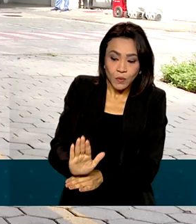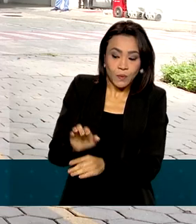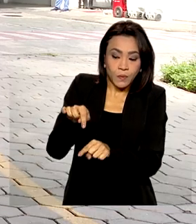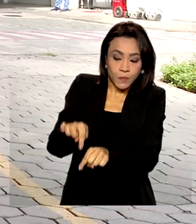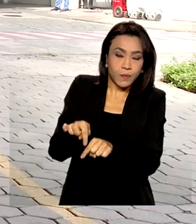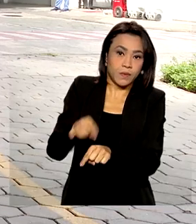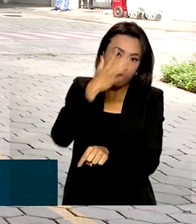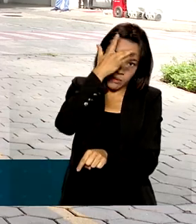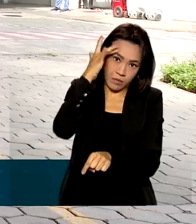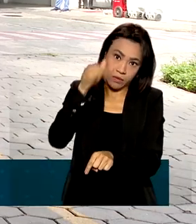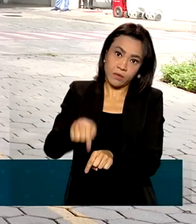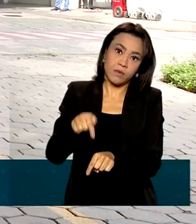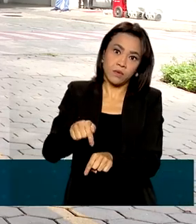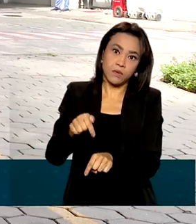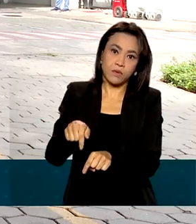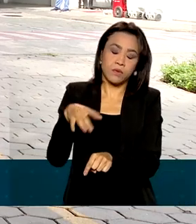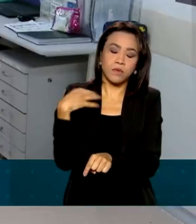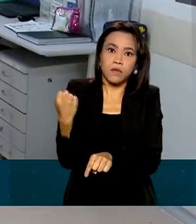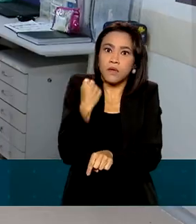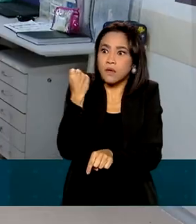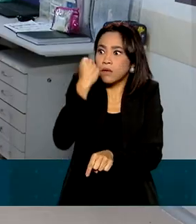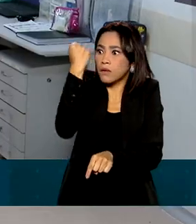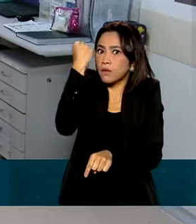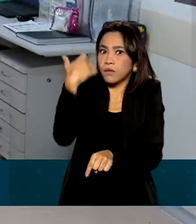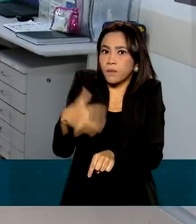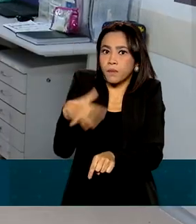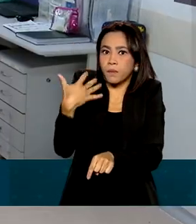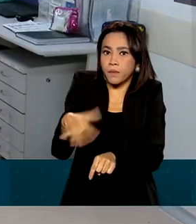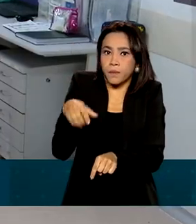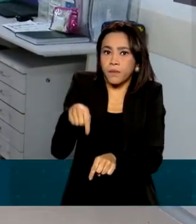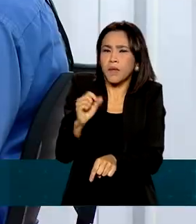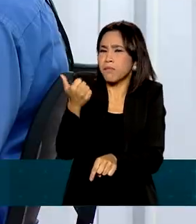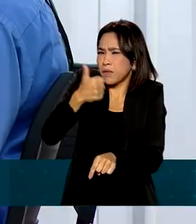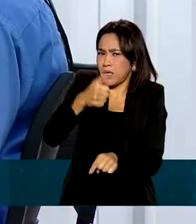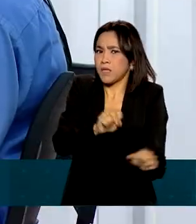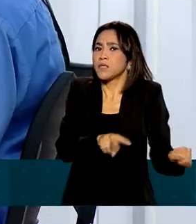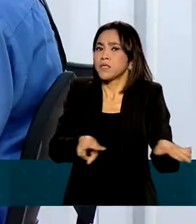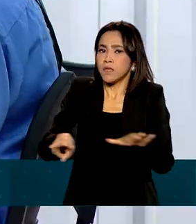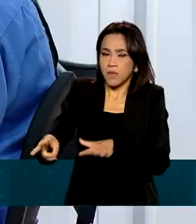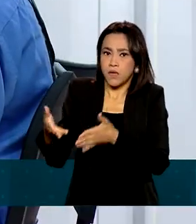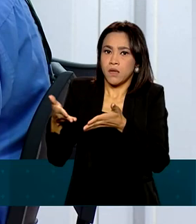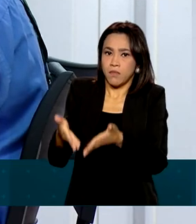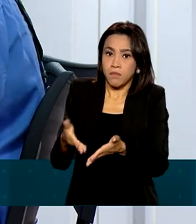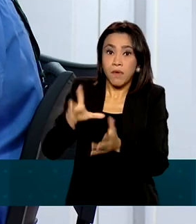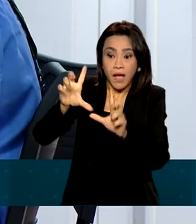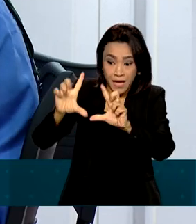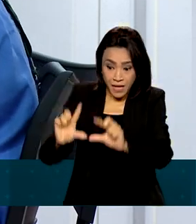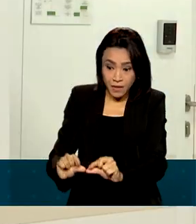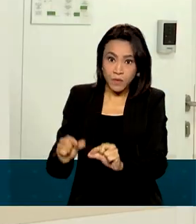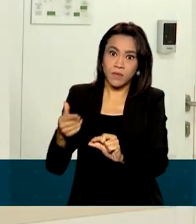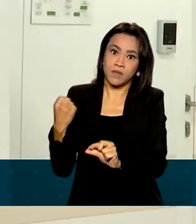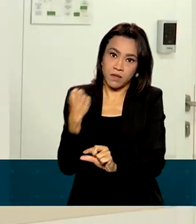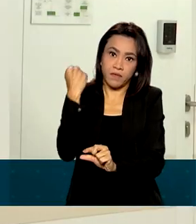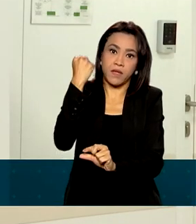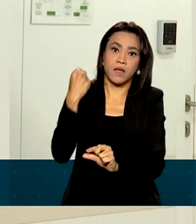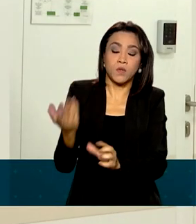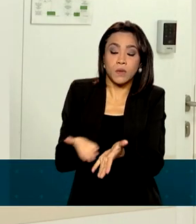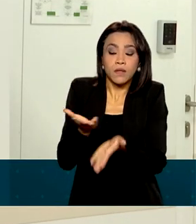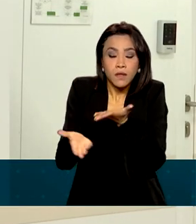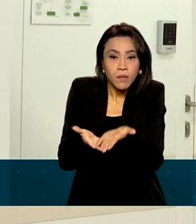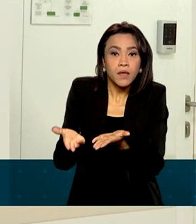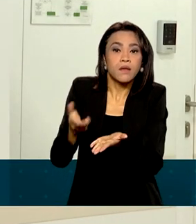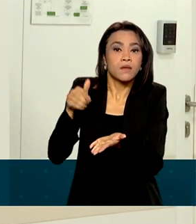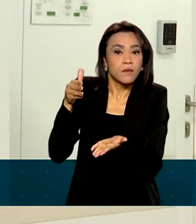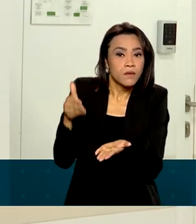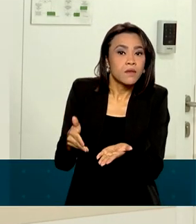mais aguda da doença, ainda dentro da primeira semana, no sentido de diminuir a gravidade. O tratamento